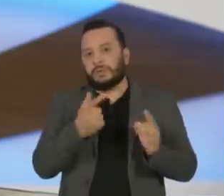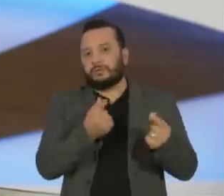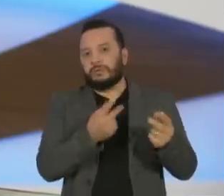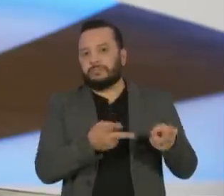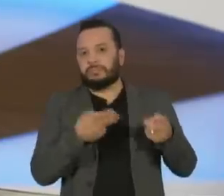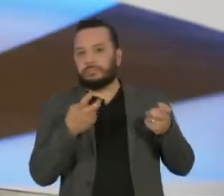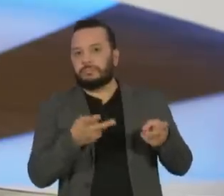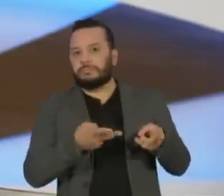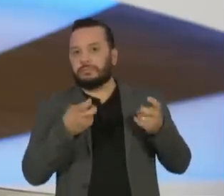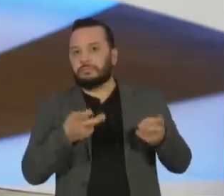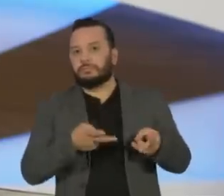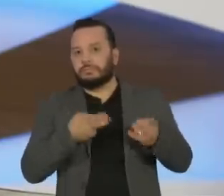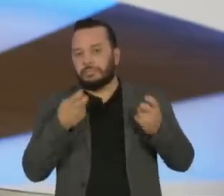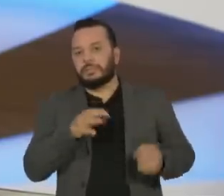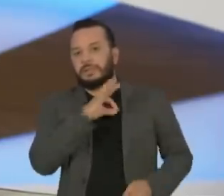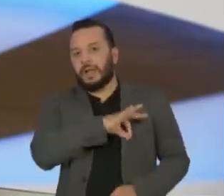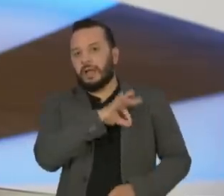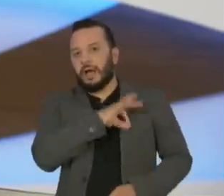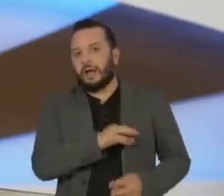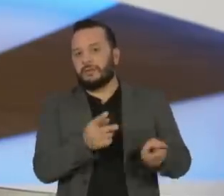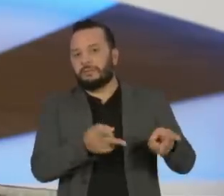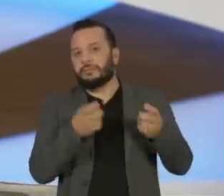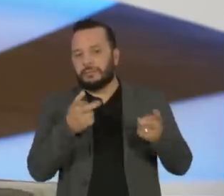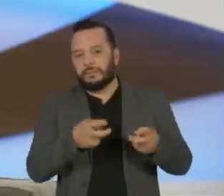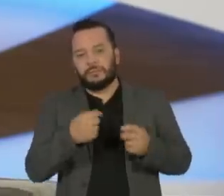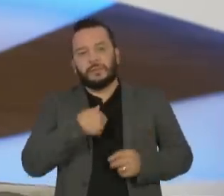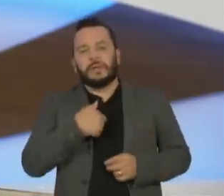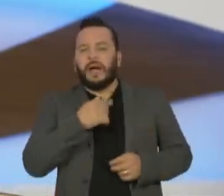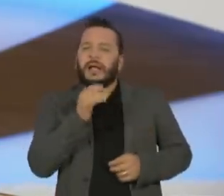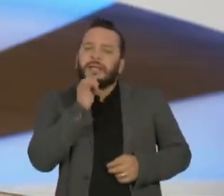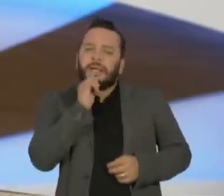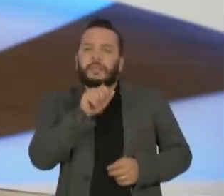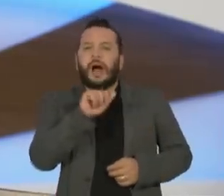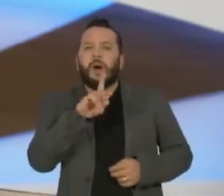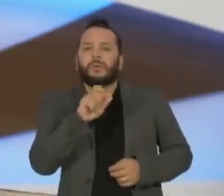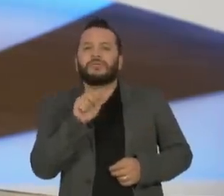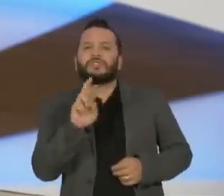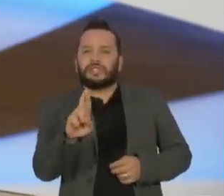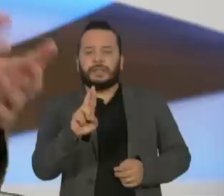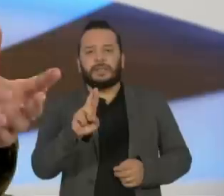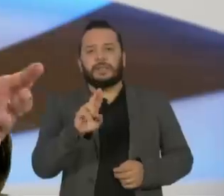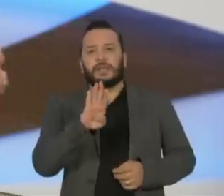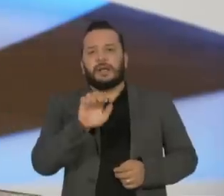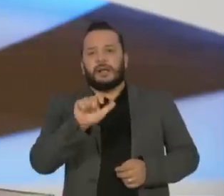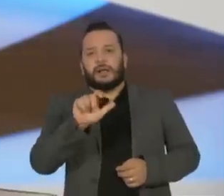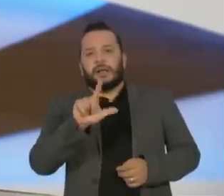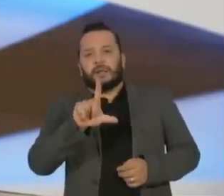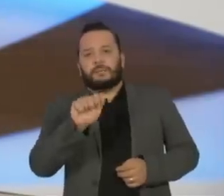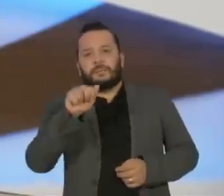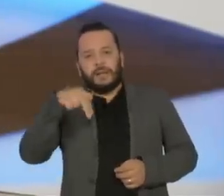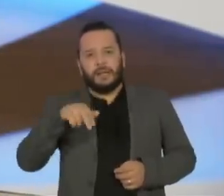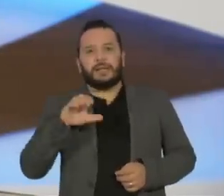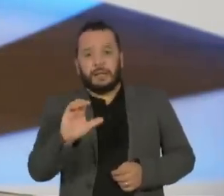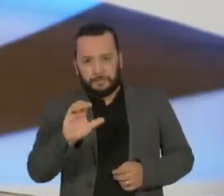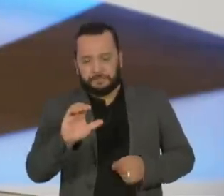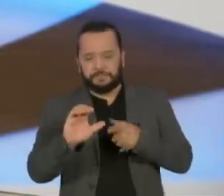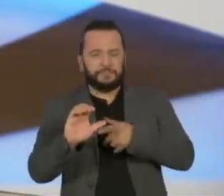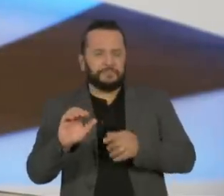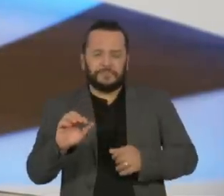Mas veja só o exemplo do Aldir Blanc, que me deixou profundamente chocado. O Aldir,